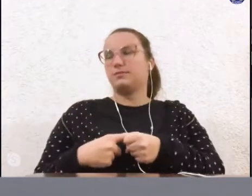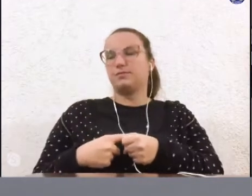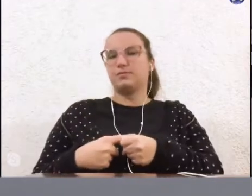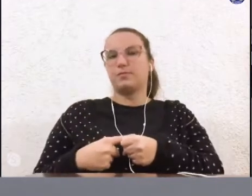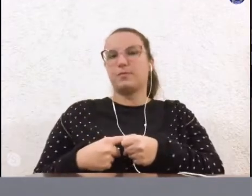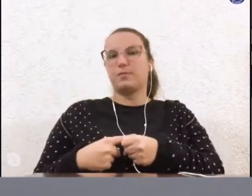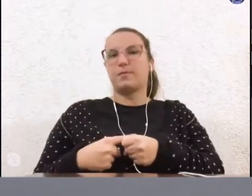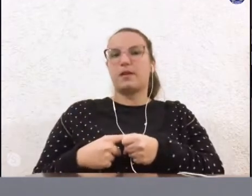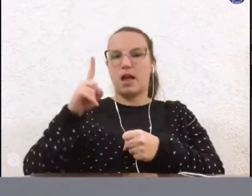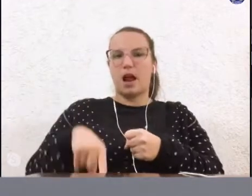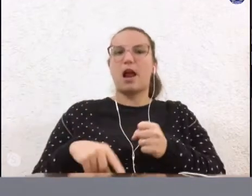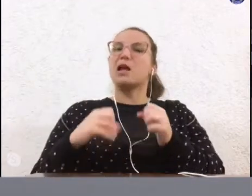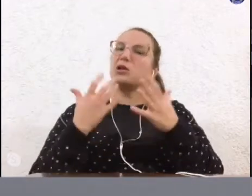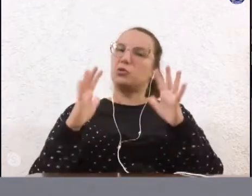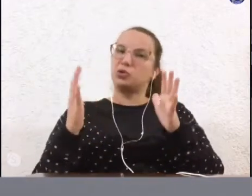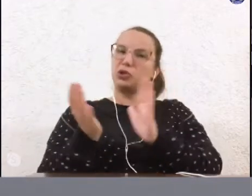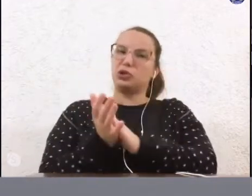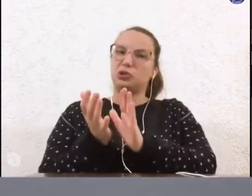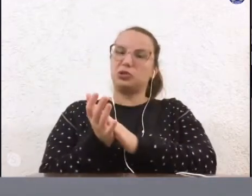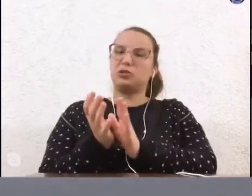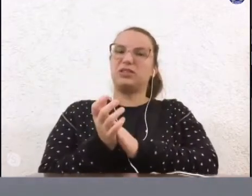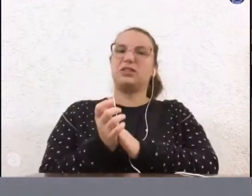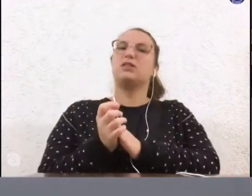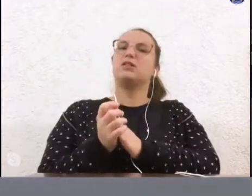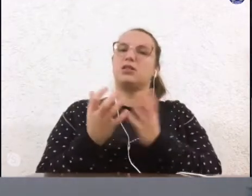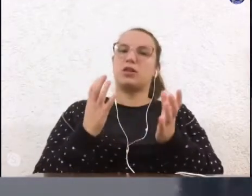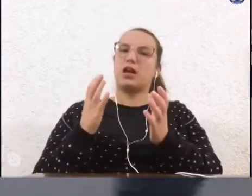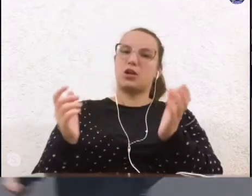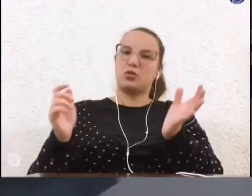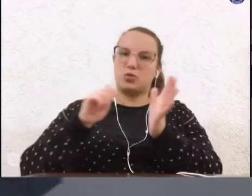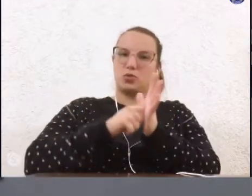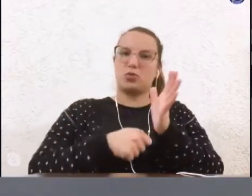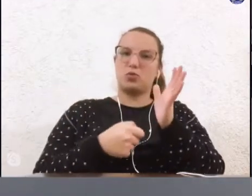muita elogia e aplauso. Gostaria de fazer parte dessa matéria.